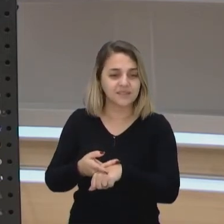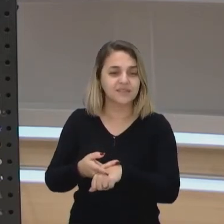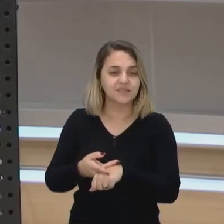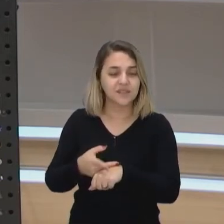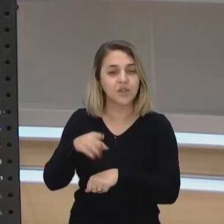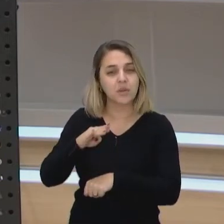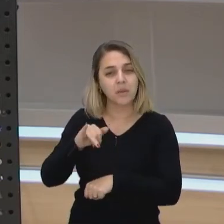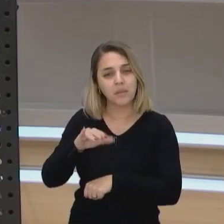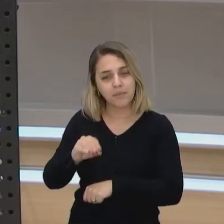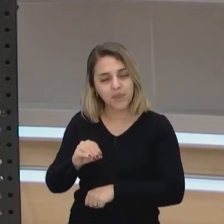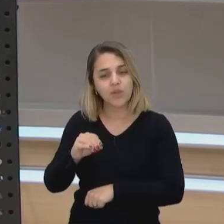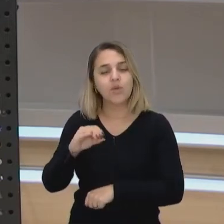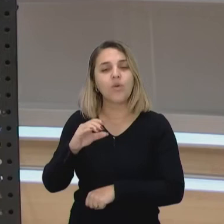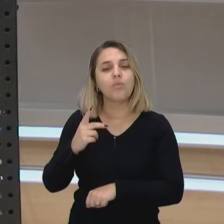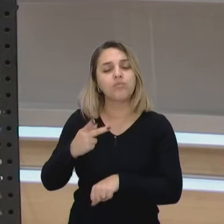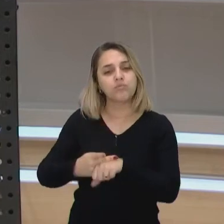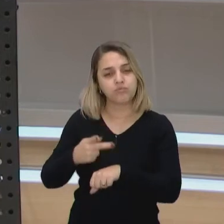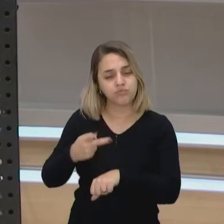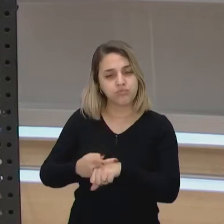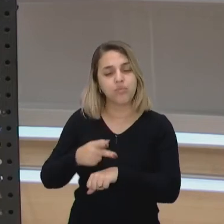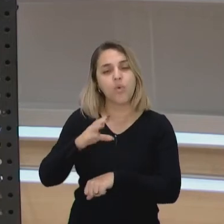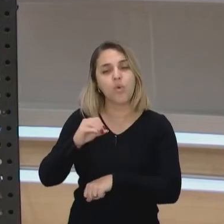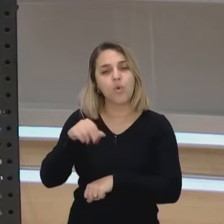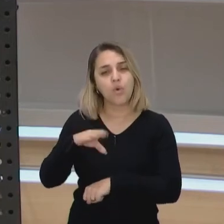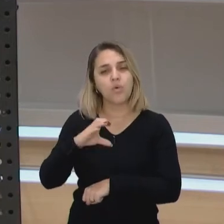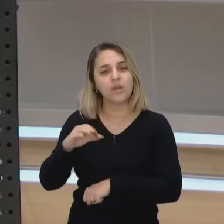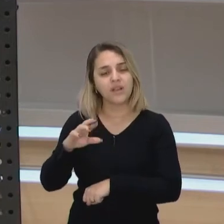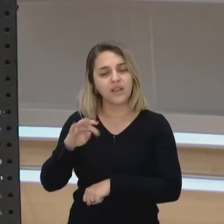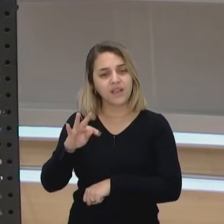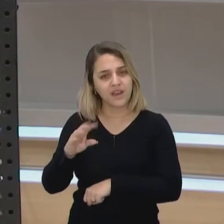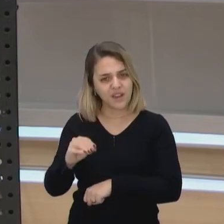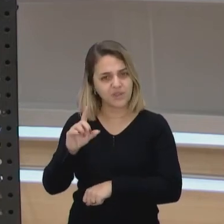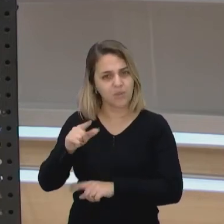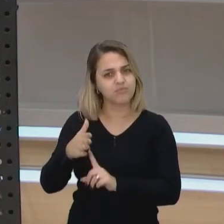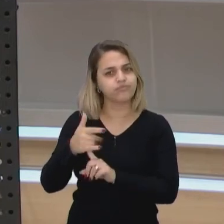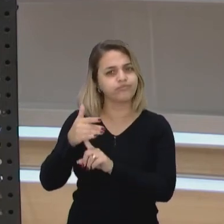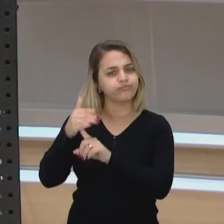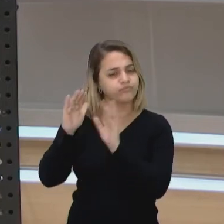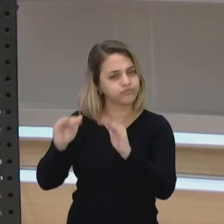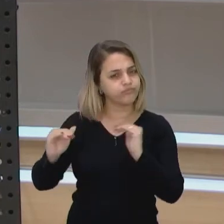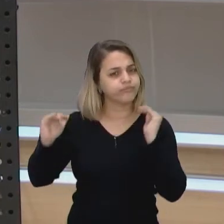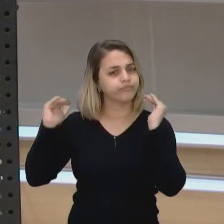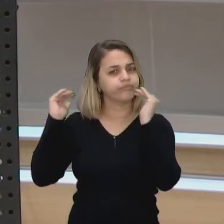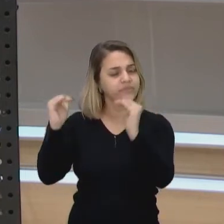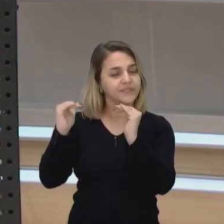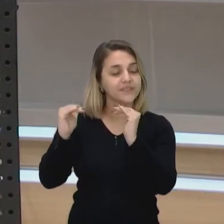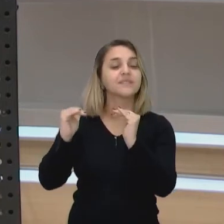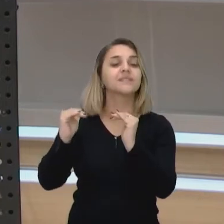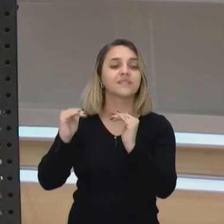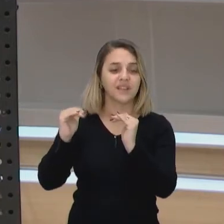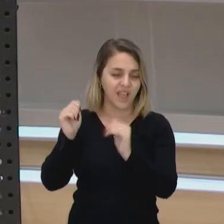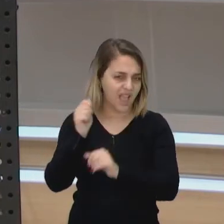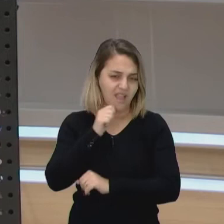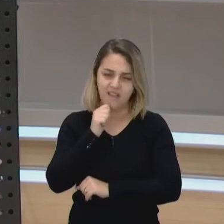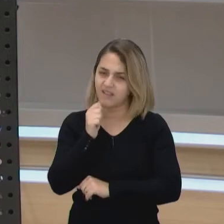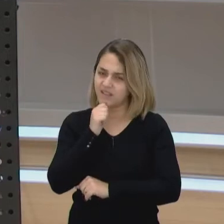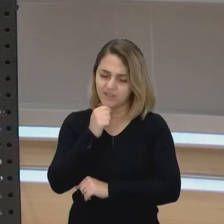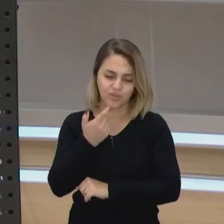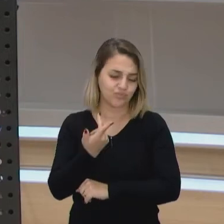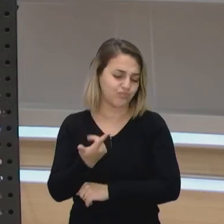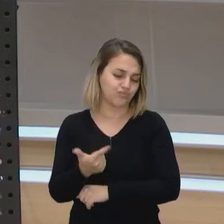bioconcreto. Então, isso já é uma tecnologia bem mais avançada, já é uma tecnologia que ainda não está ainda